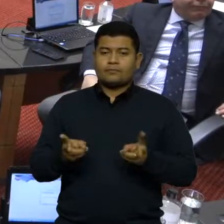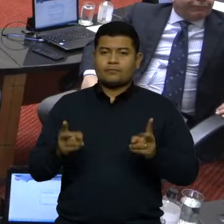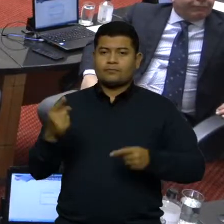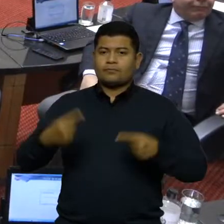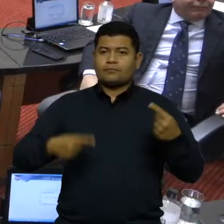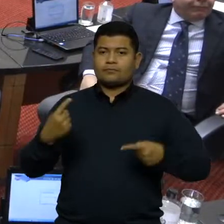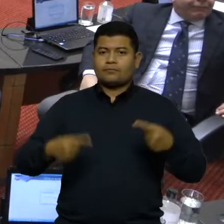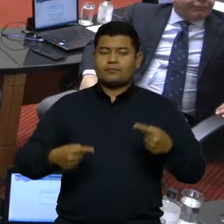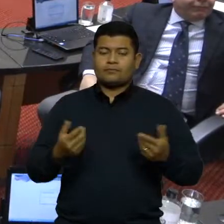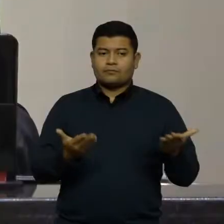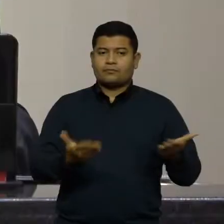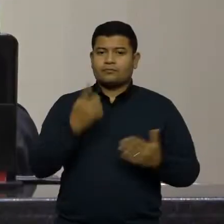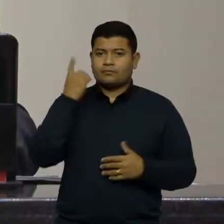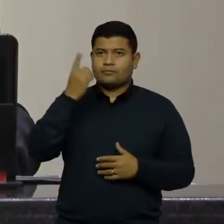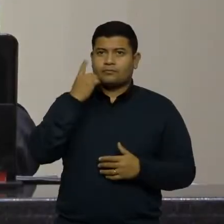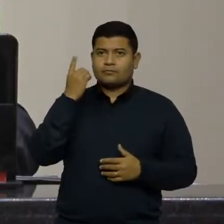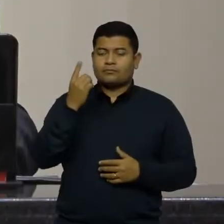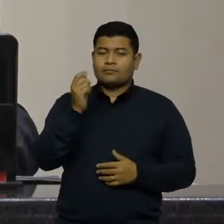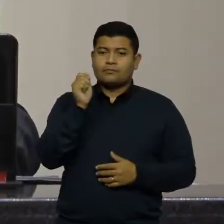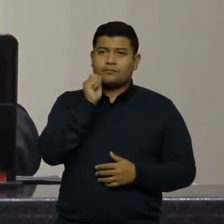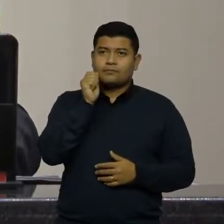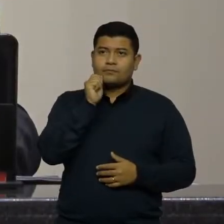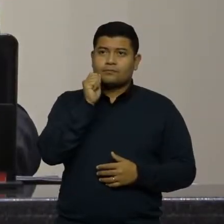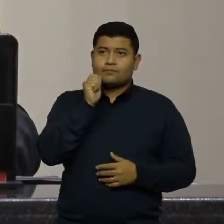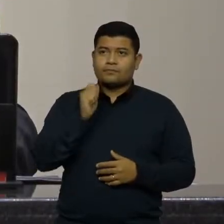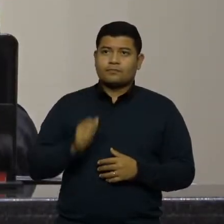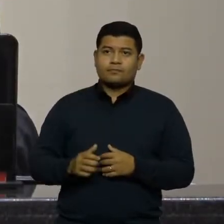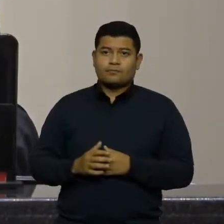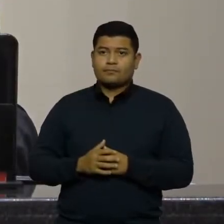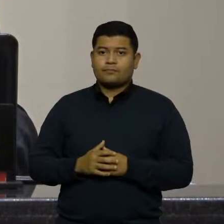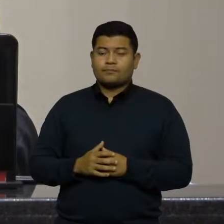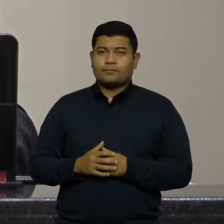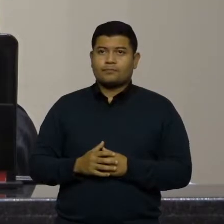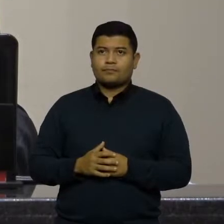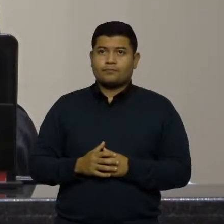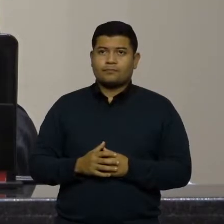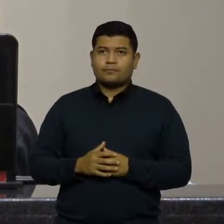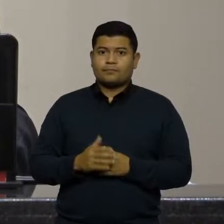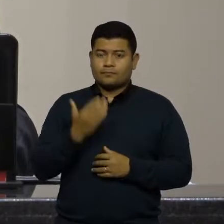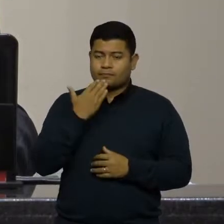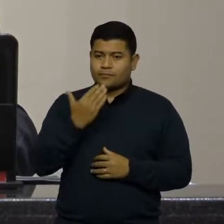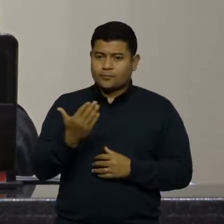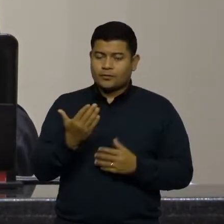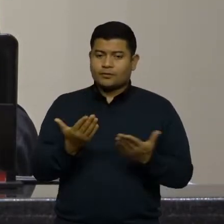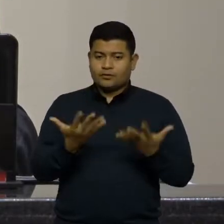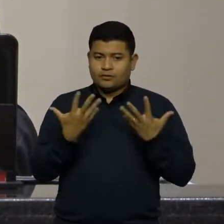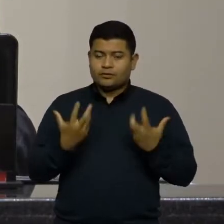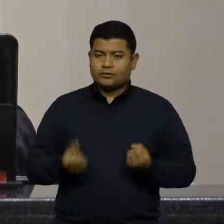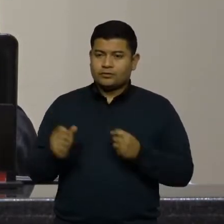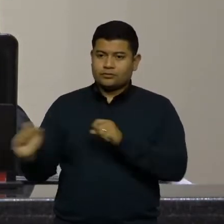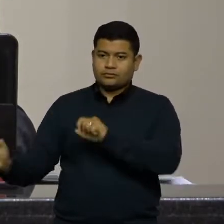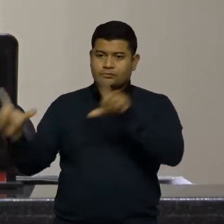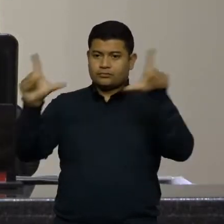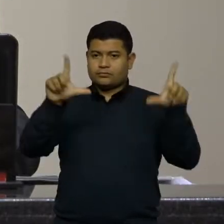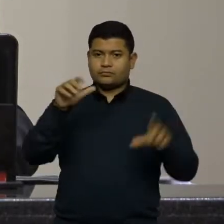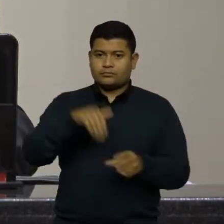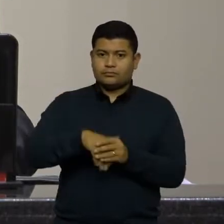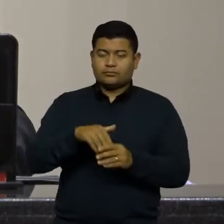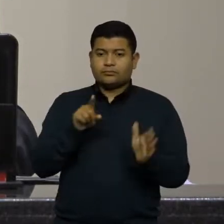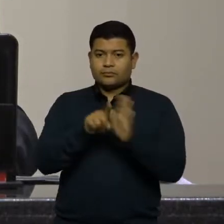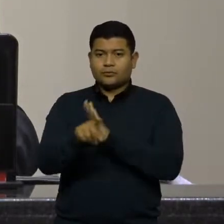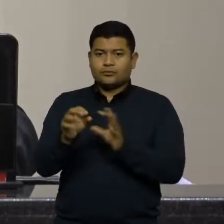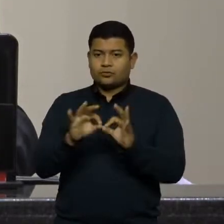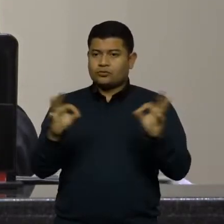discutir a deputada Ana Campanella, eu vou atender o pedido do deputado Bruno, do deputado Gessé, e consulto, senhores deputados, se podemos abrir